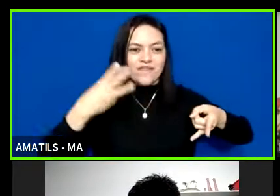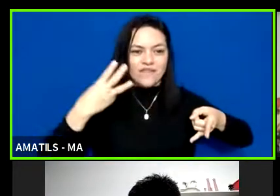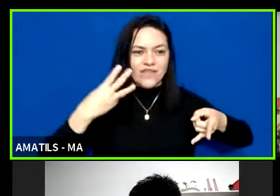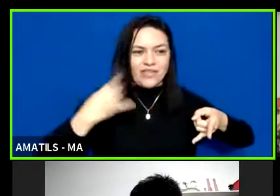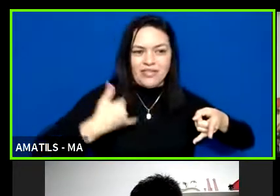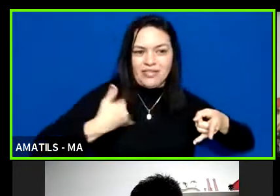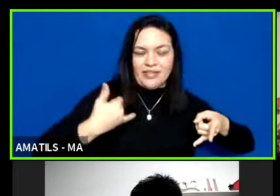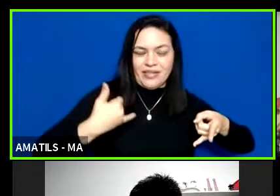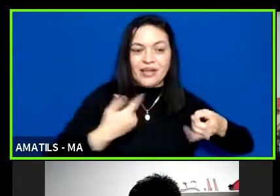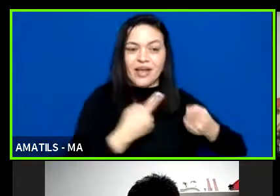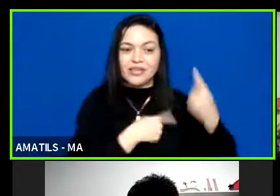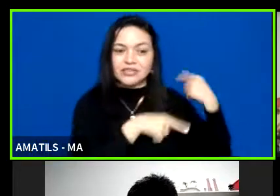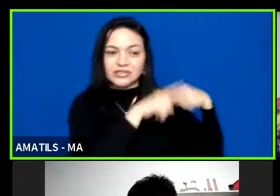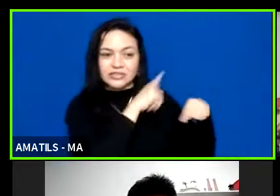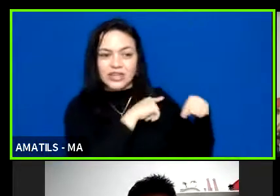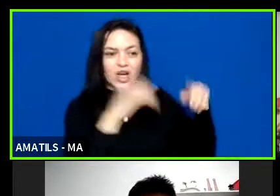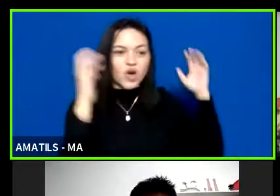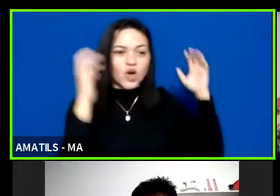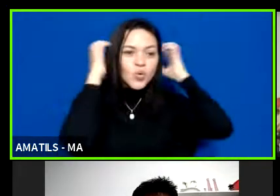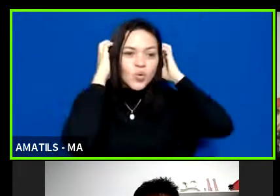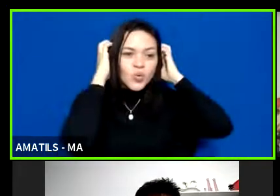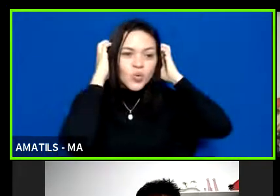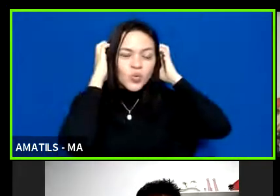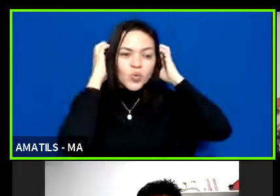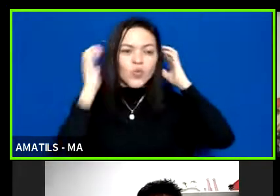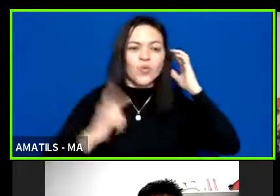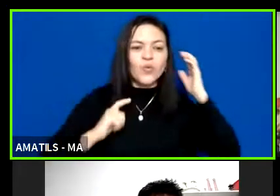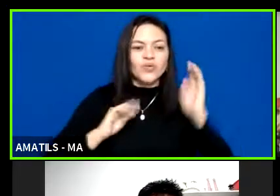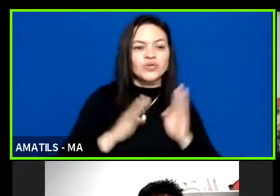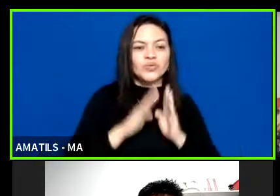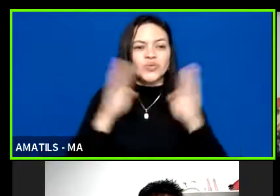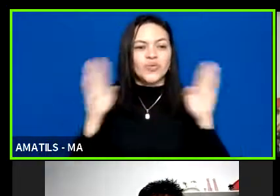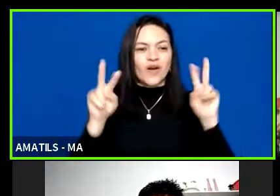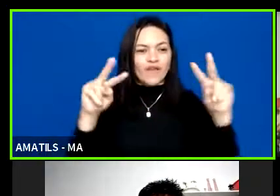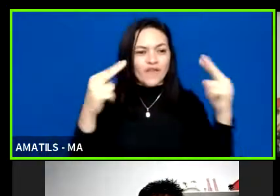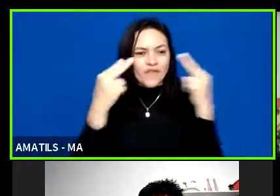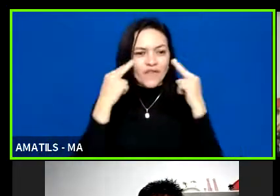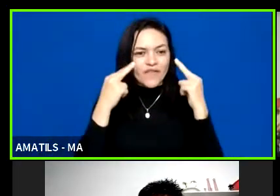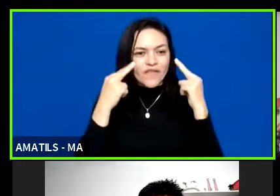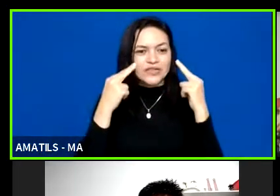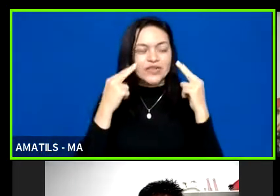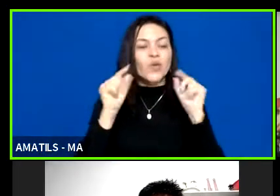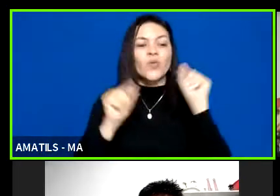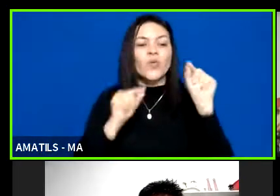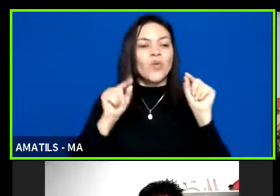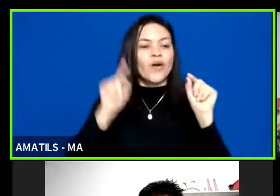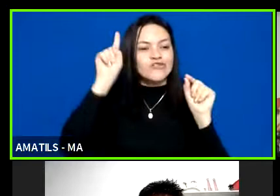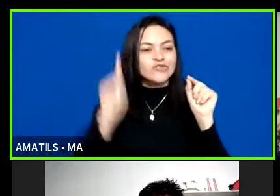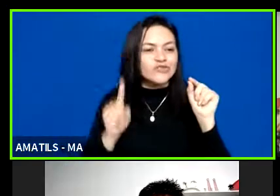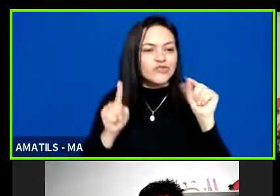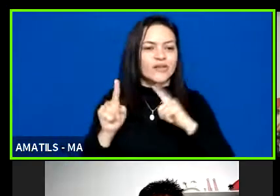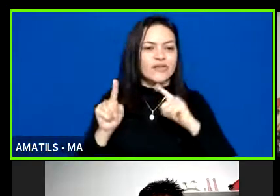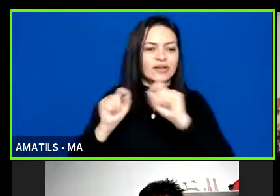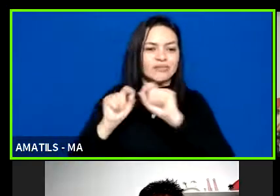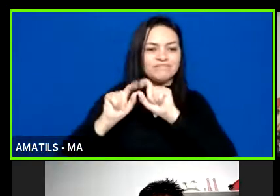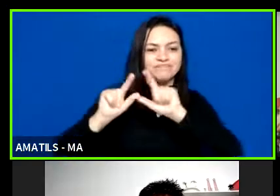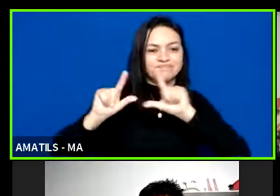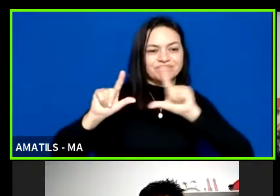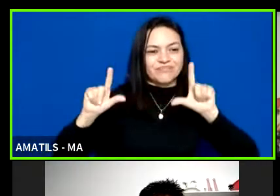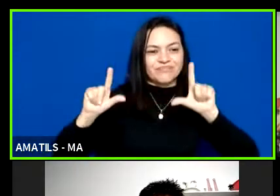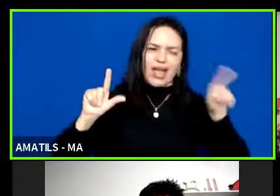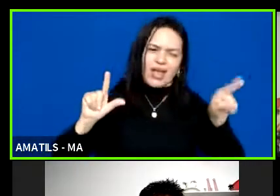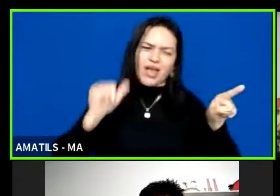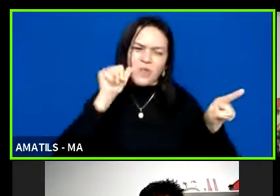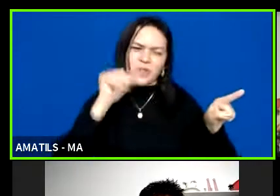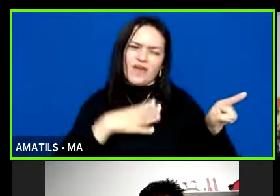mim tem um aparelho de som, do lado, na tela aí para vocês, do lado direito, tem um posterzinho do que ela gosta de